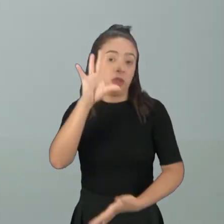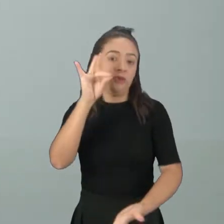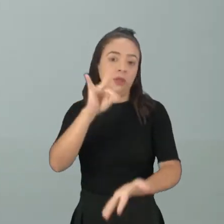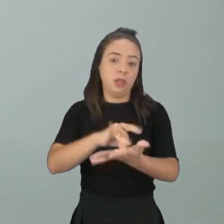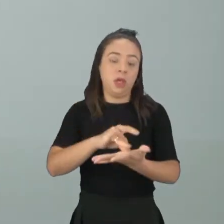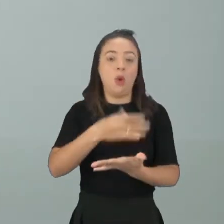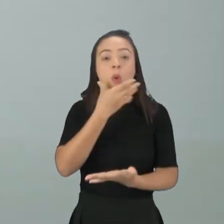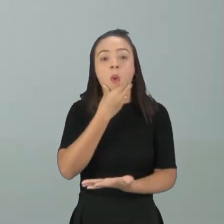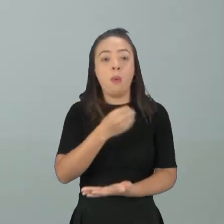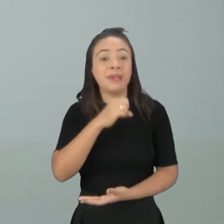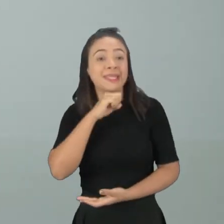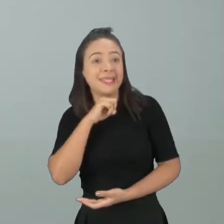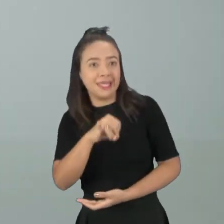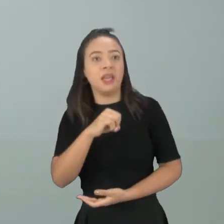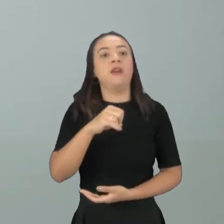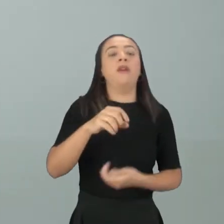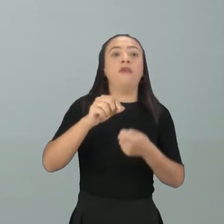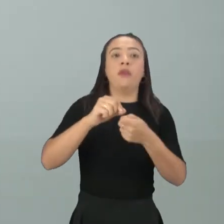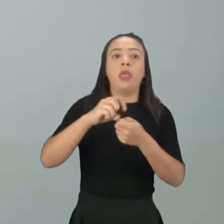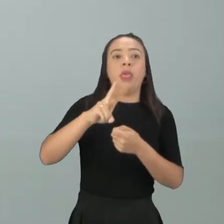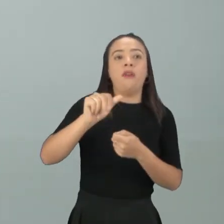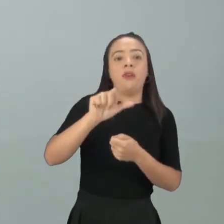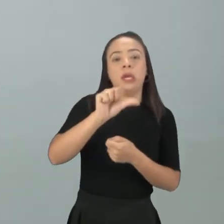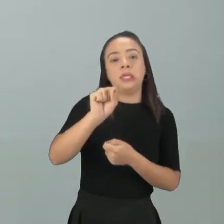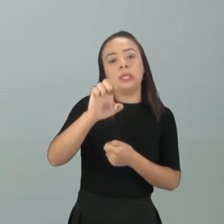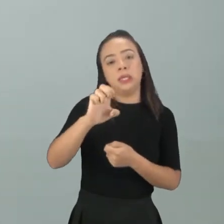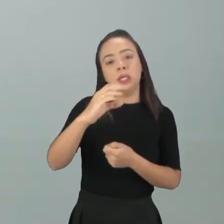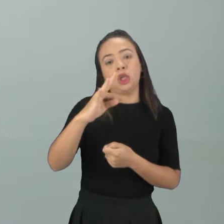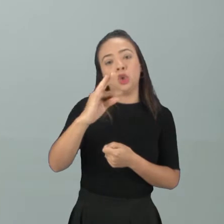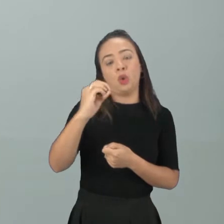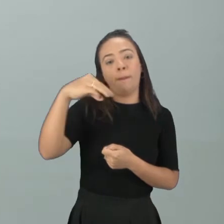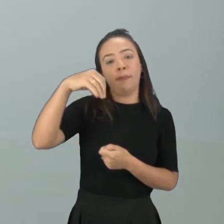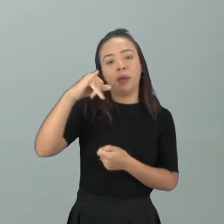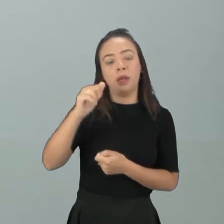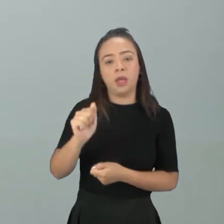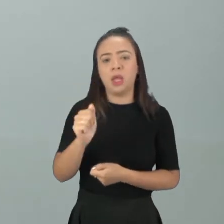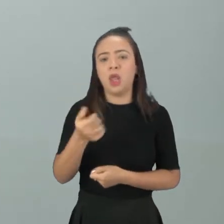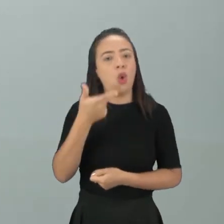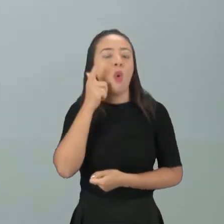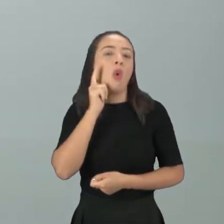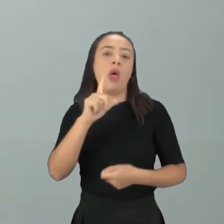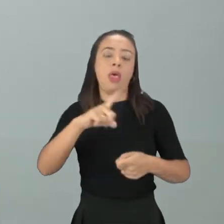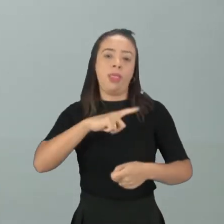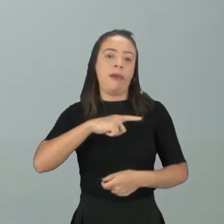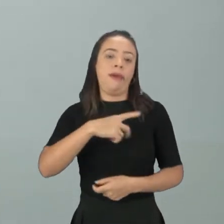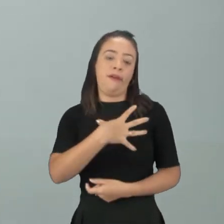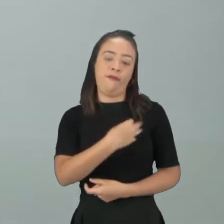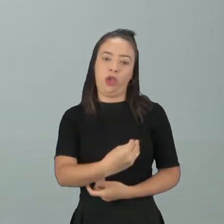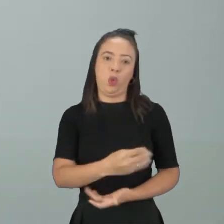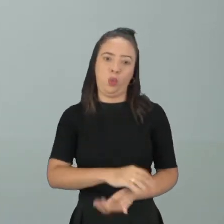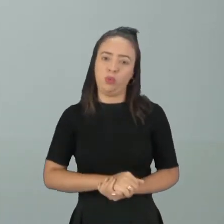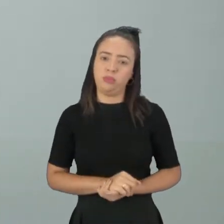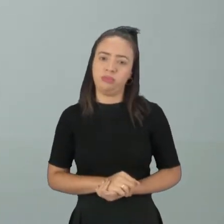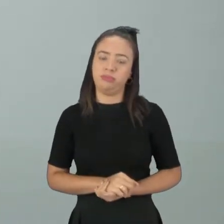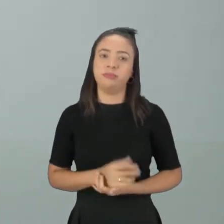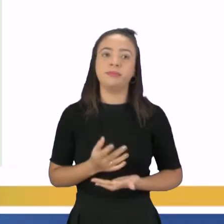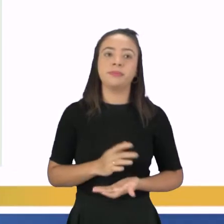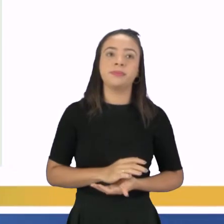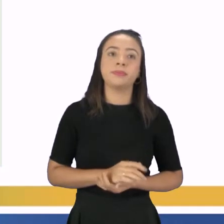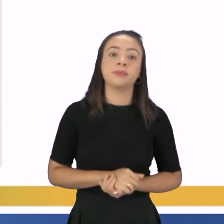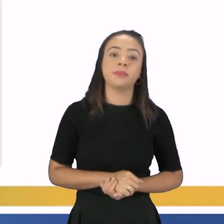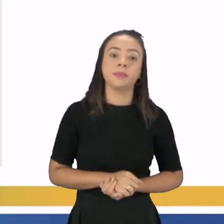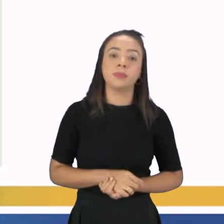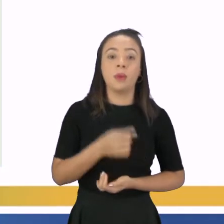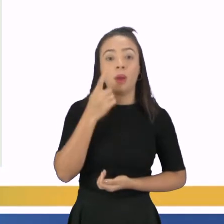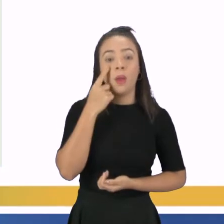vasectomia não vai ter filhos, né? A questão pergunta, por que o homem que faz a vasectomia não tem filhos, né? É importante saber, tá? Vou colocar a